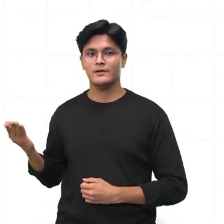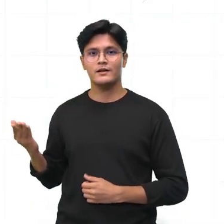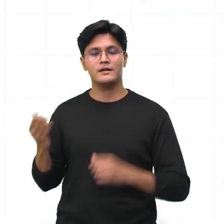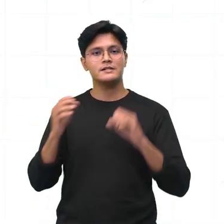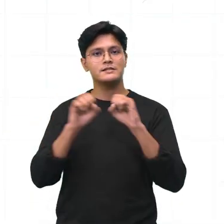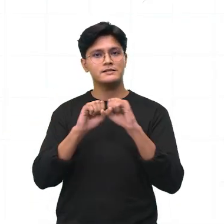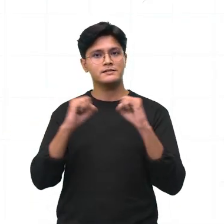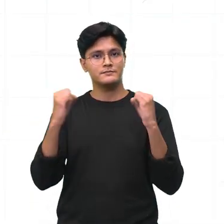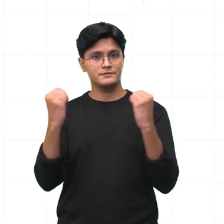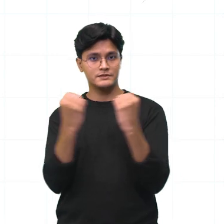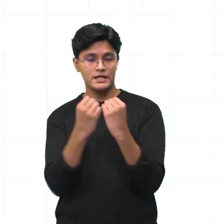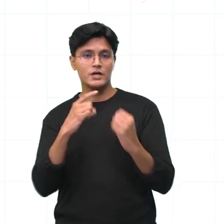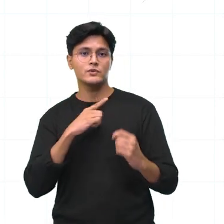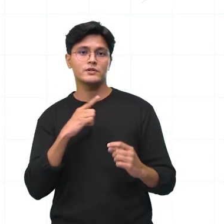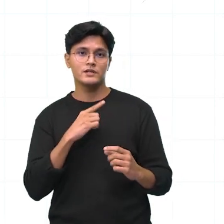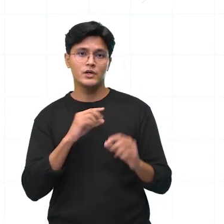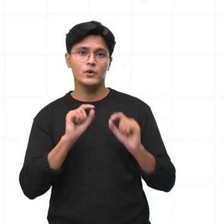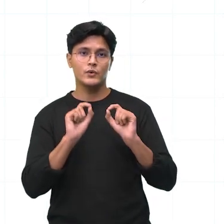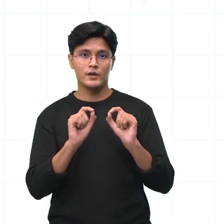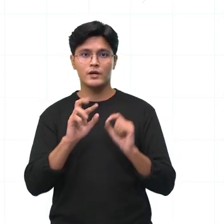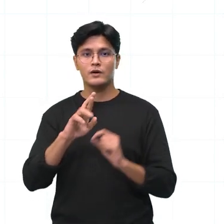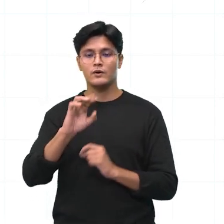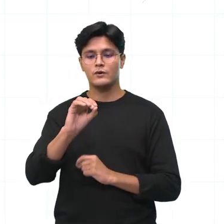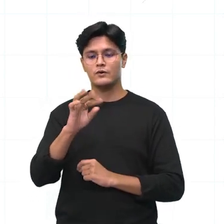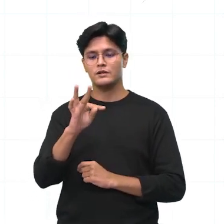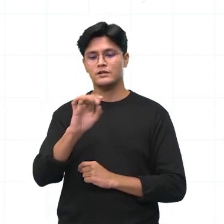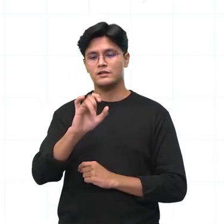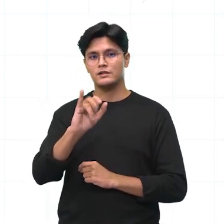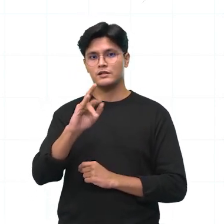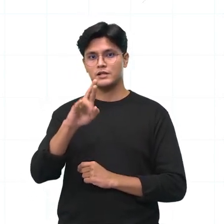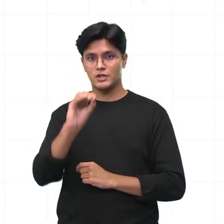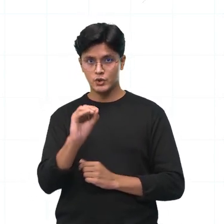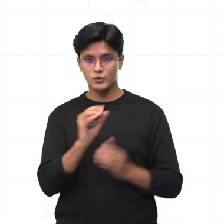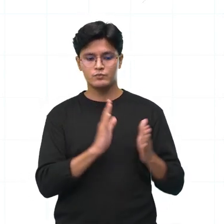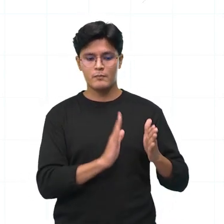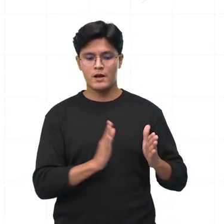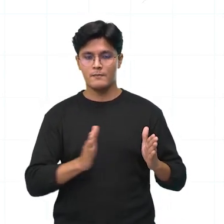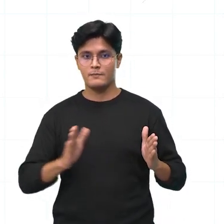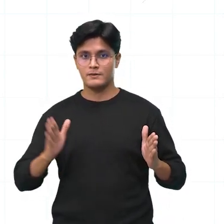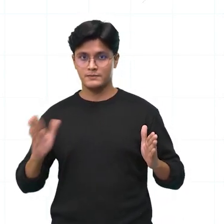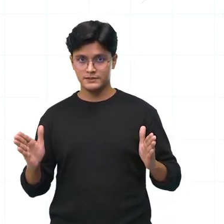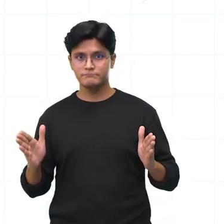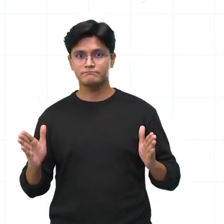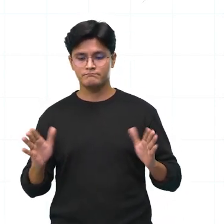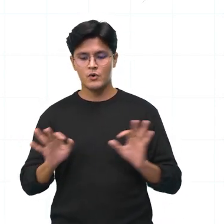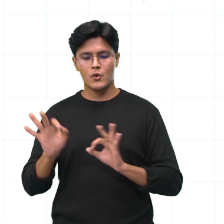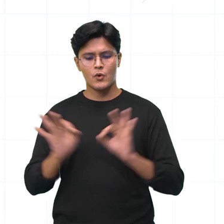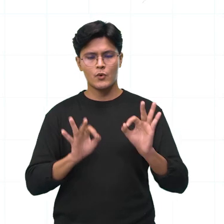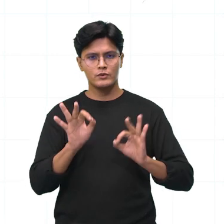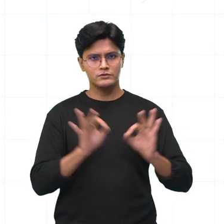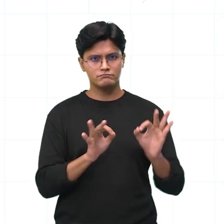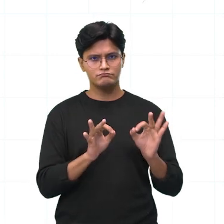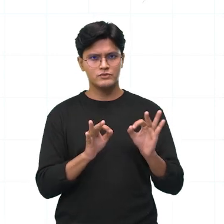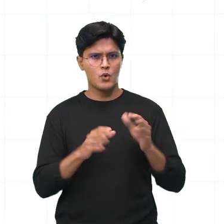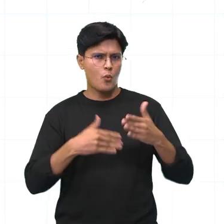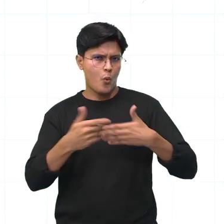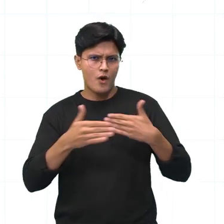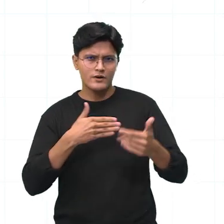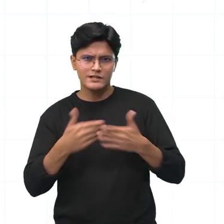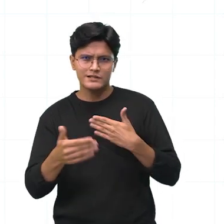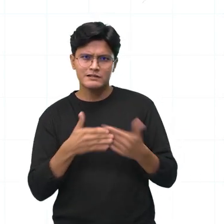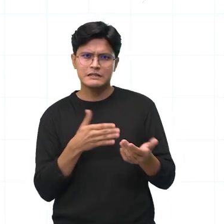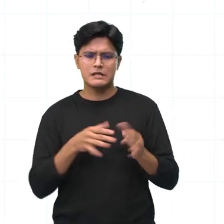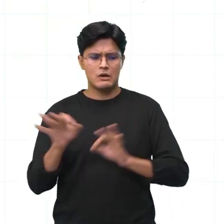Seminário, né? A gente tem um roteiro de planejamento para o seminário. Não dá para fazer um seminário na doida como a gente,